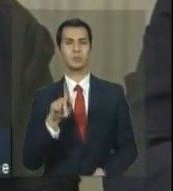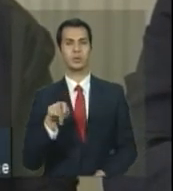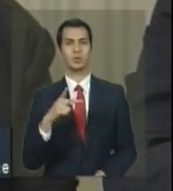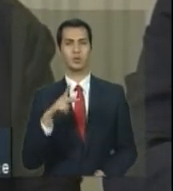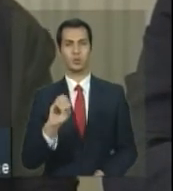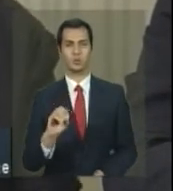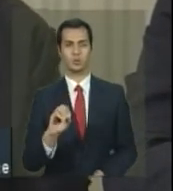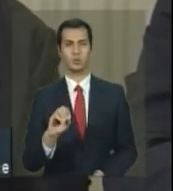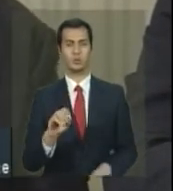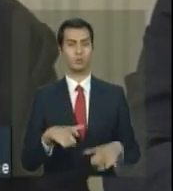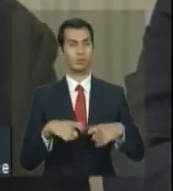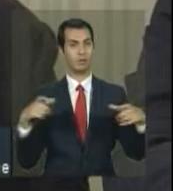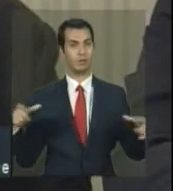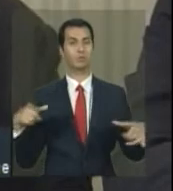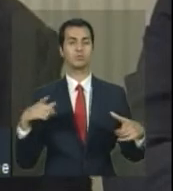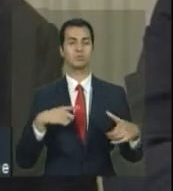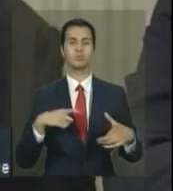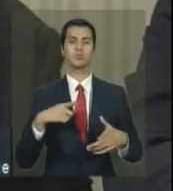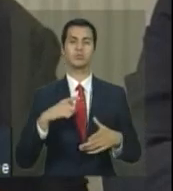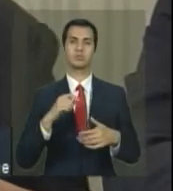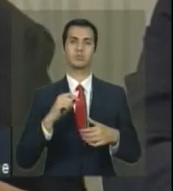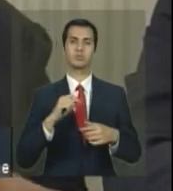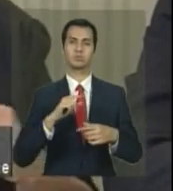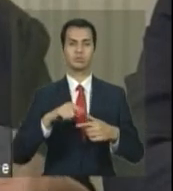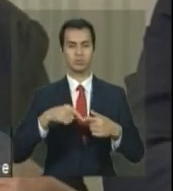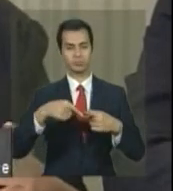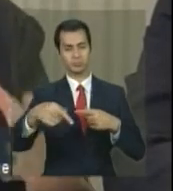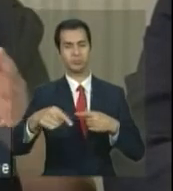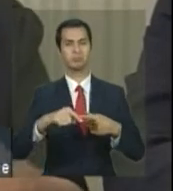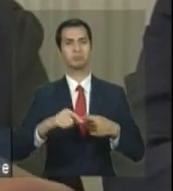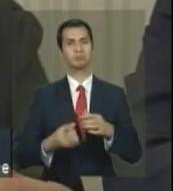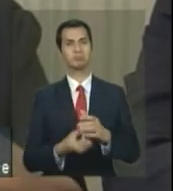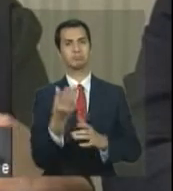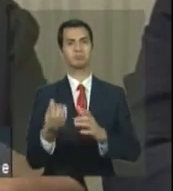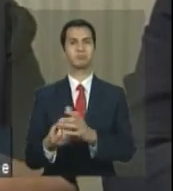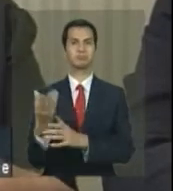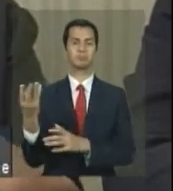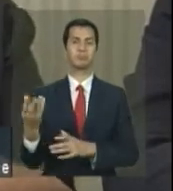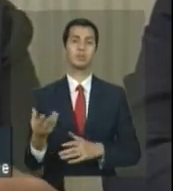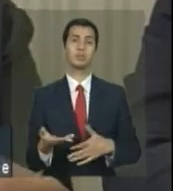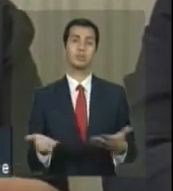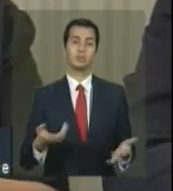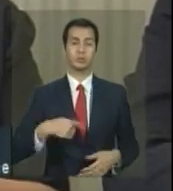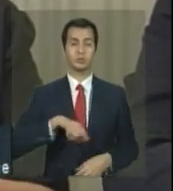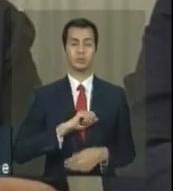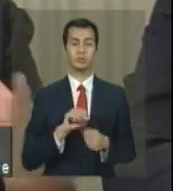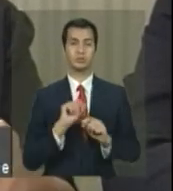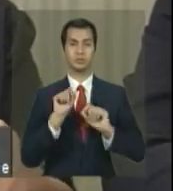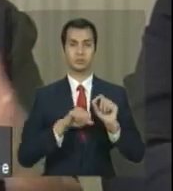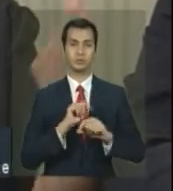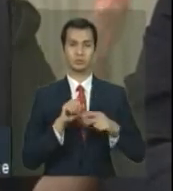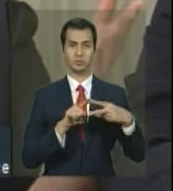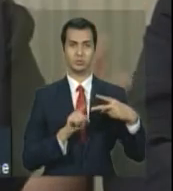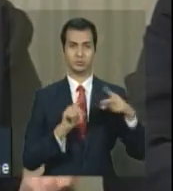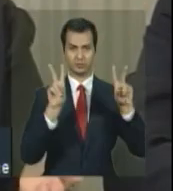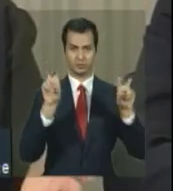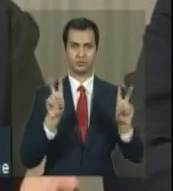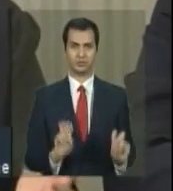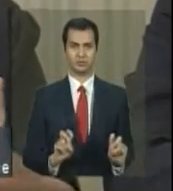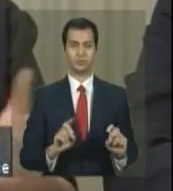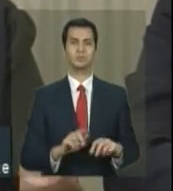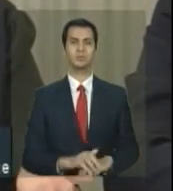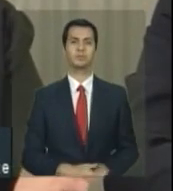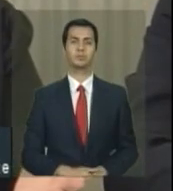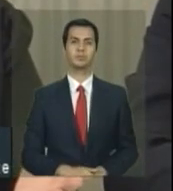grande e vai executando ao longo do período. Então, a gente, nesse caso, está somando dois assuntos. Um, os